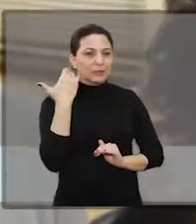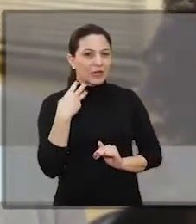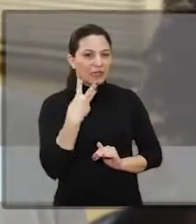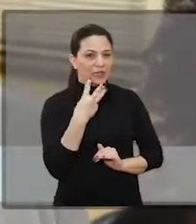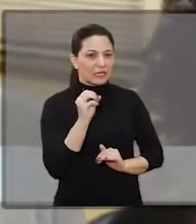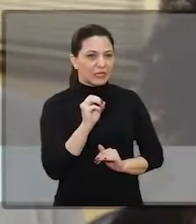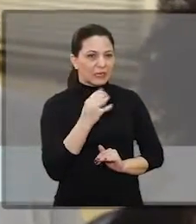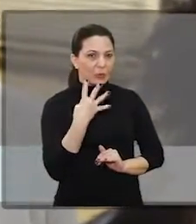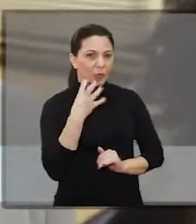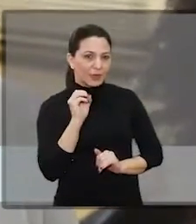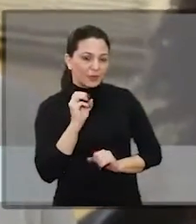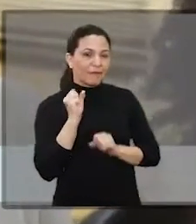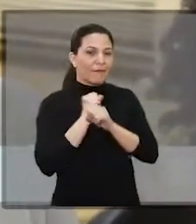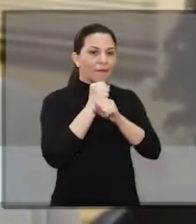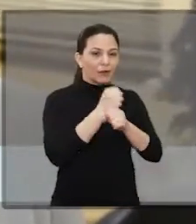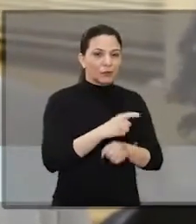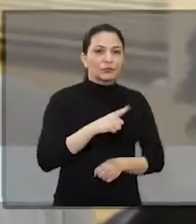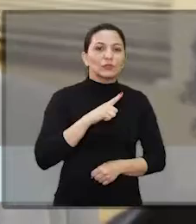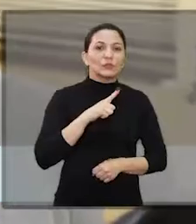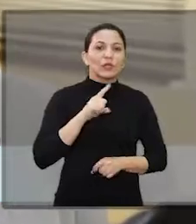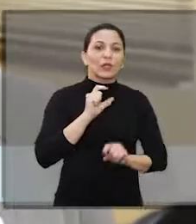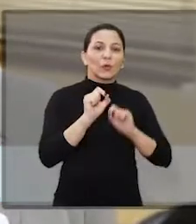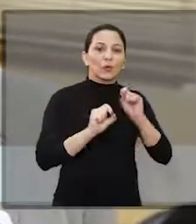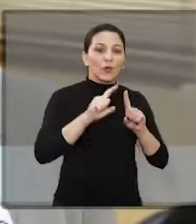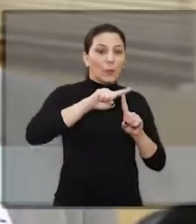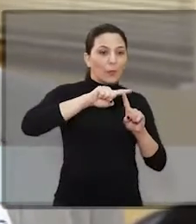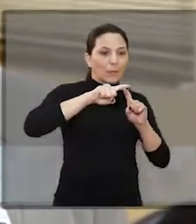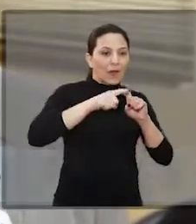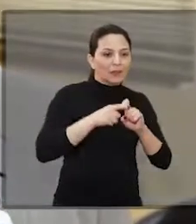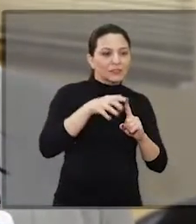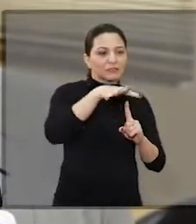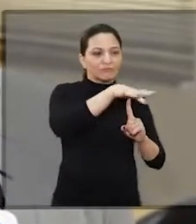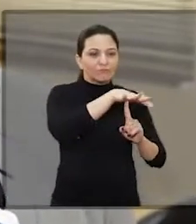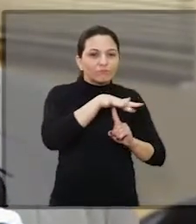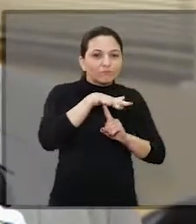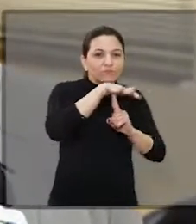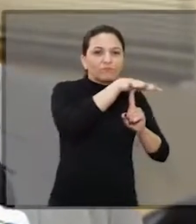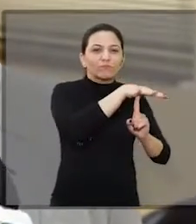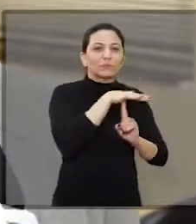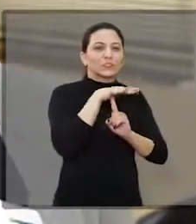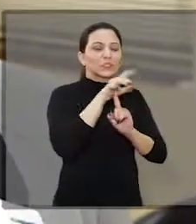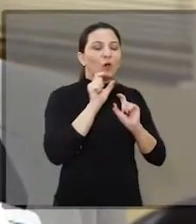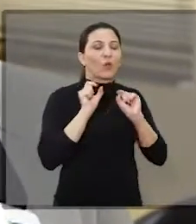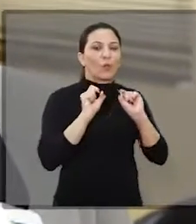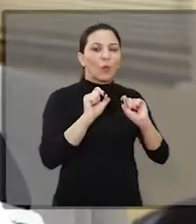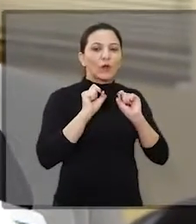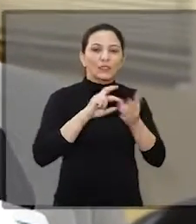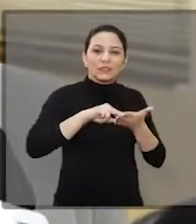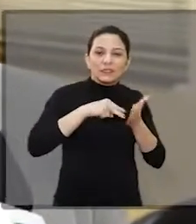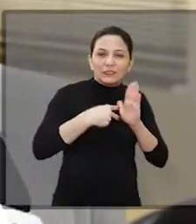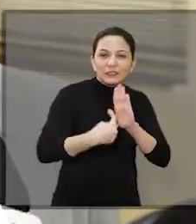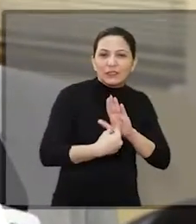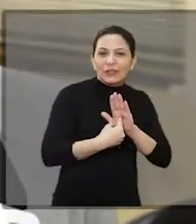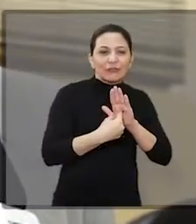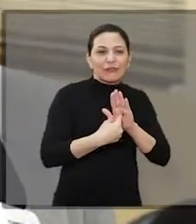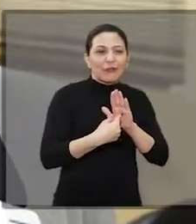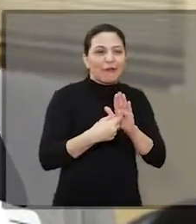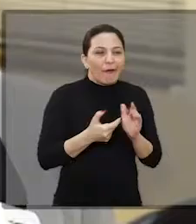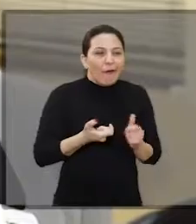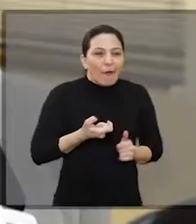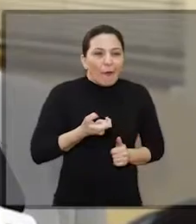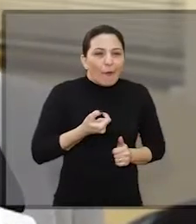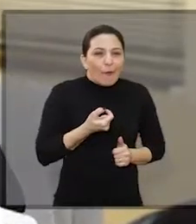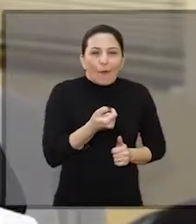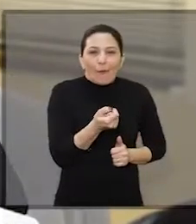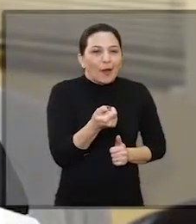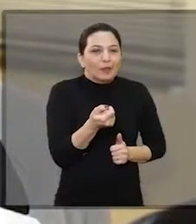cerca de 30, 40 anos, ela vem enfrentando uma crise ambiental, e que essa crise está se